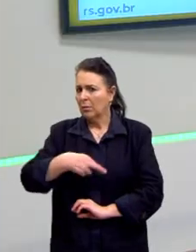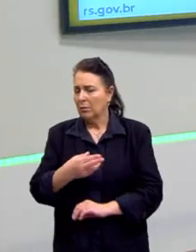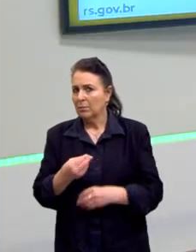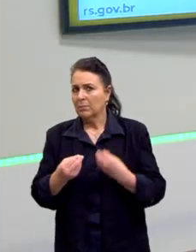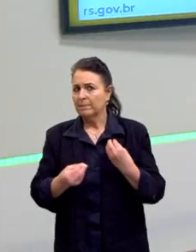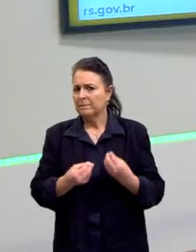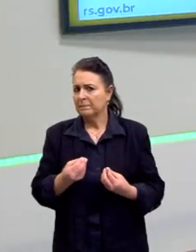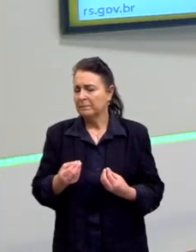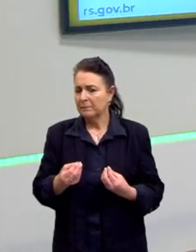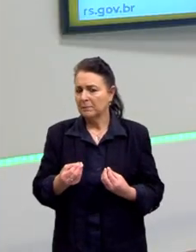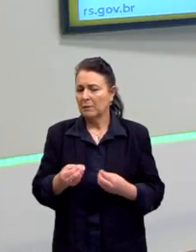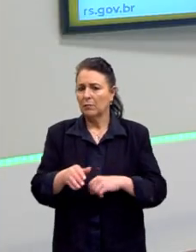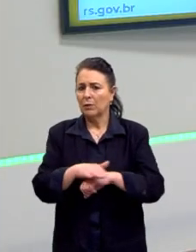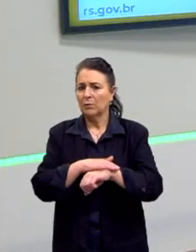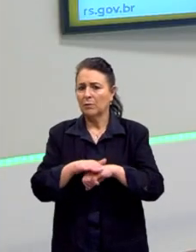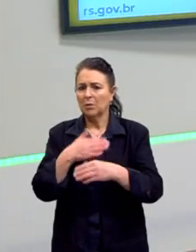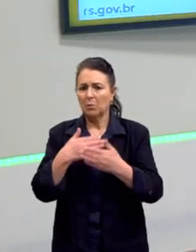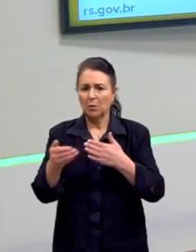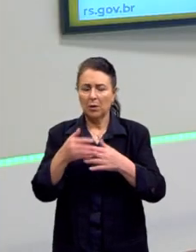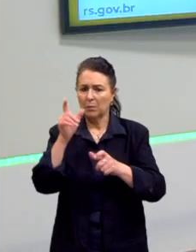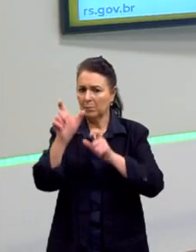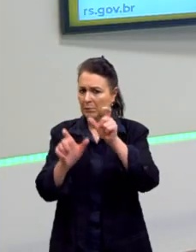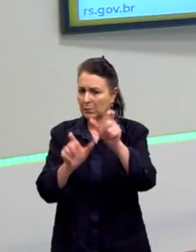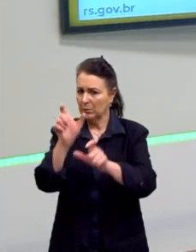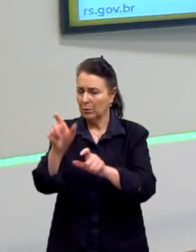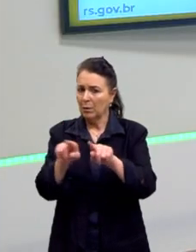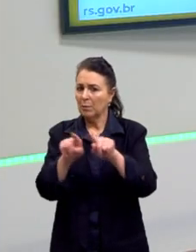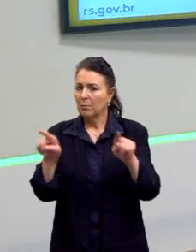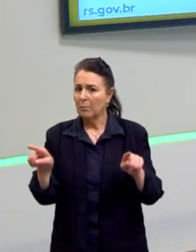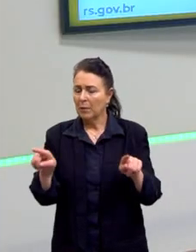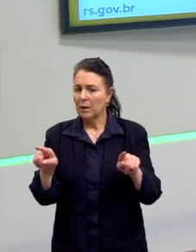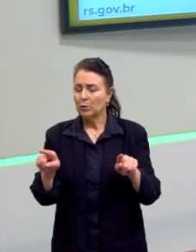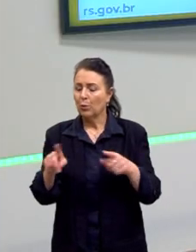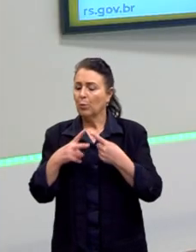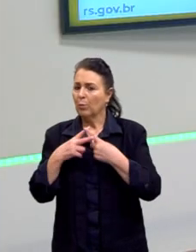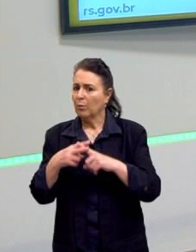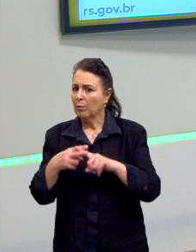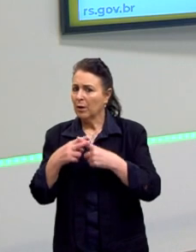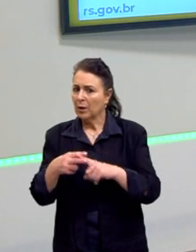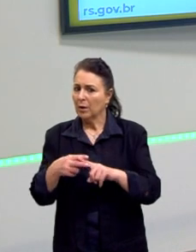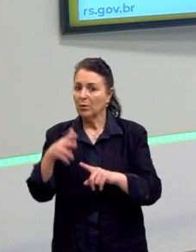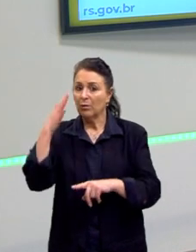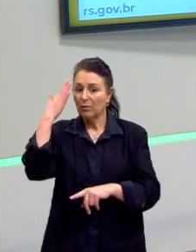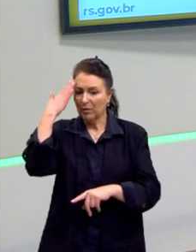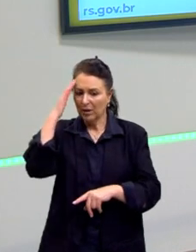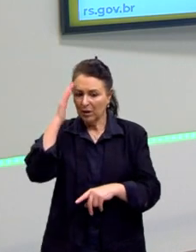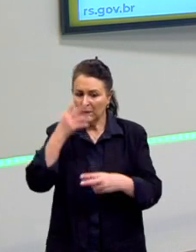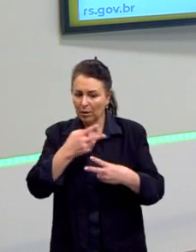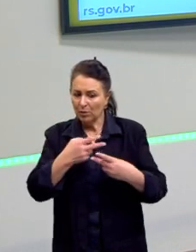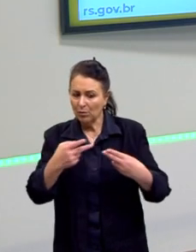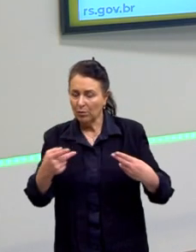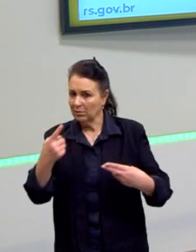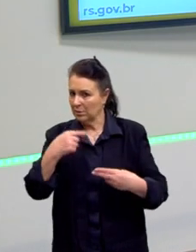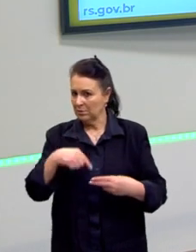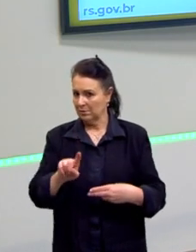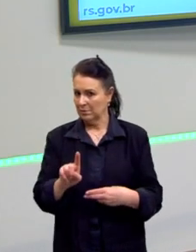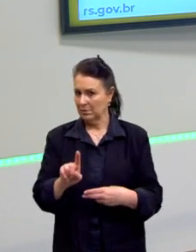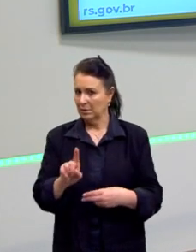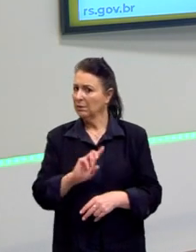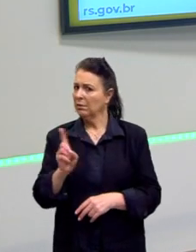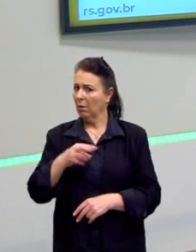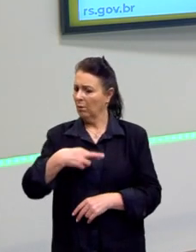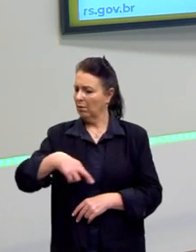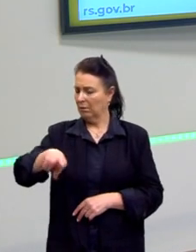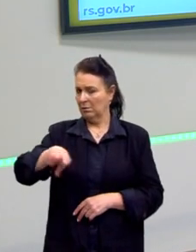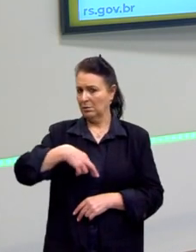conversar com qualquer pessoa sobre isso, mas provavelmente o mecânico vai entender muito mais de outras coisas do que sobre a